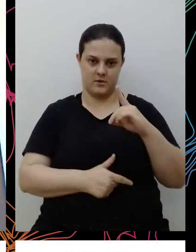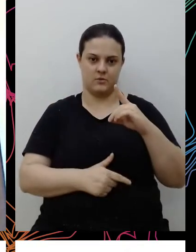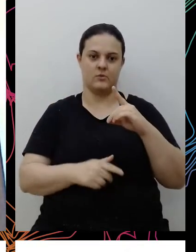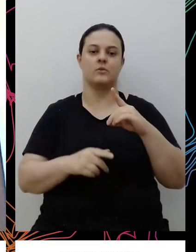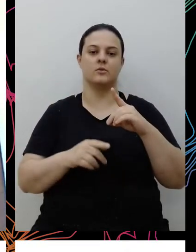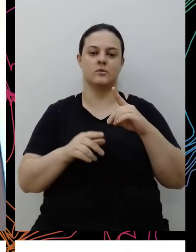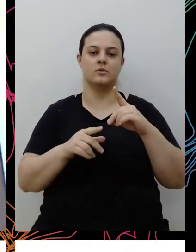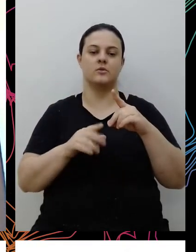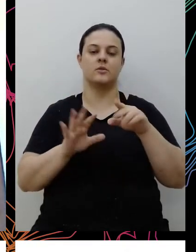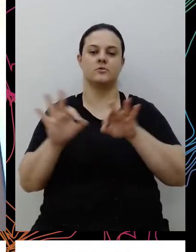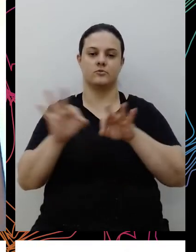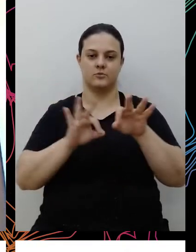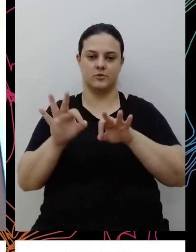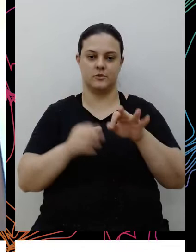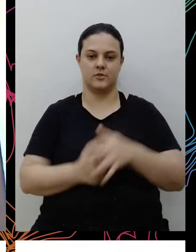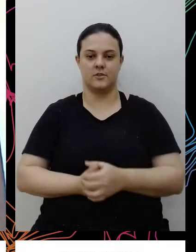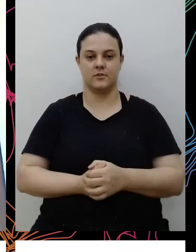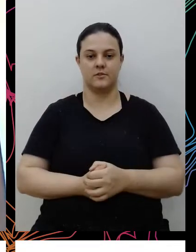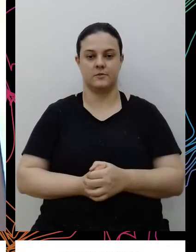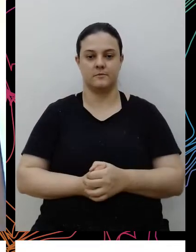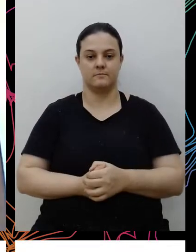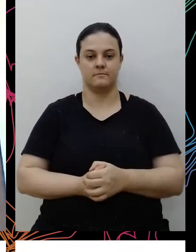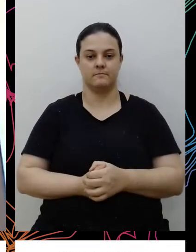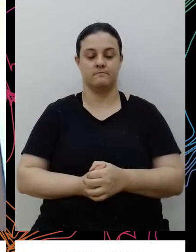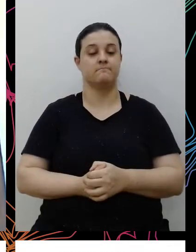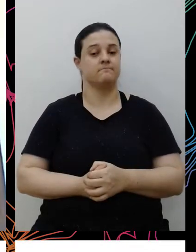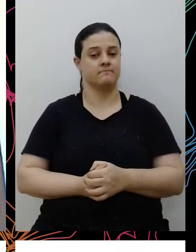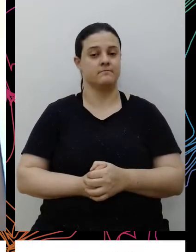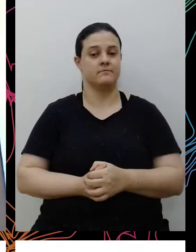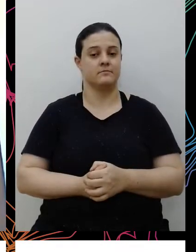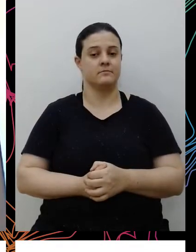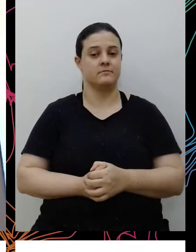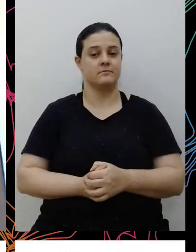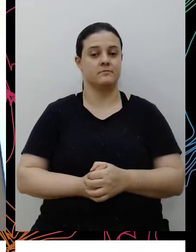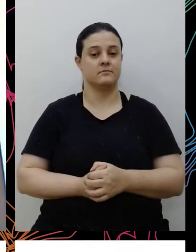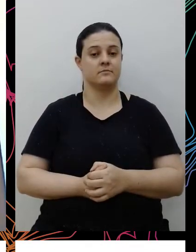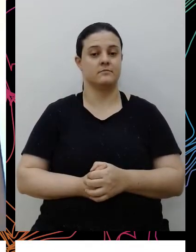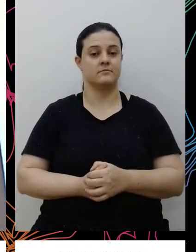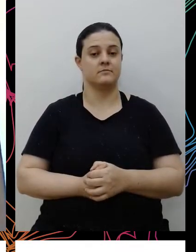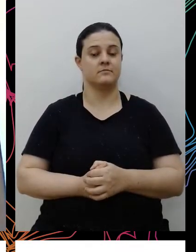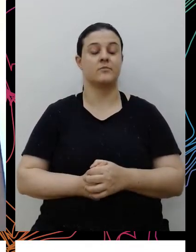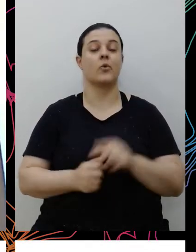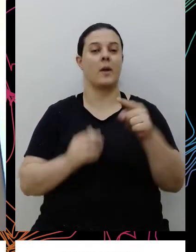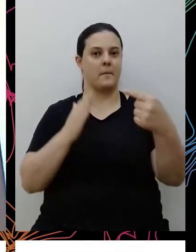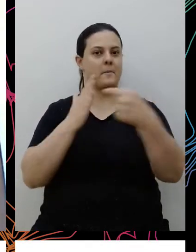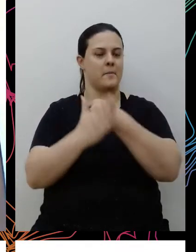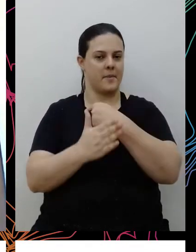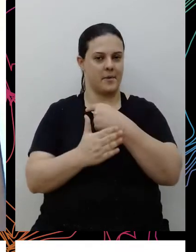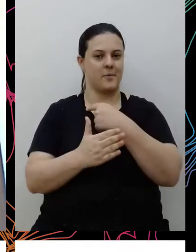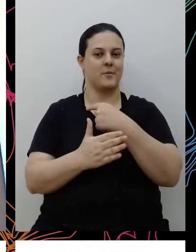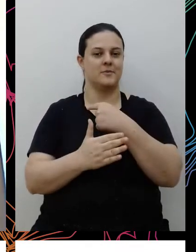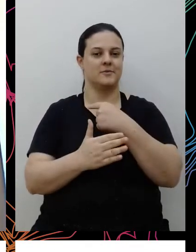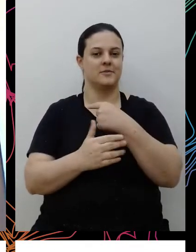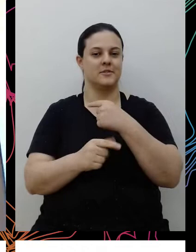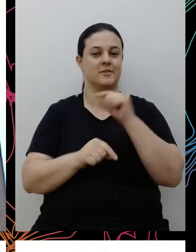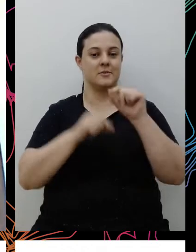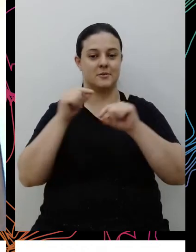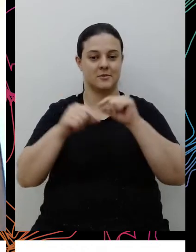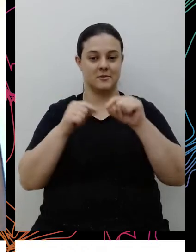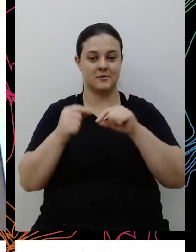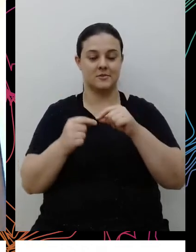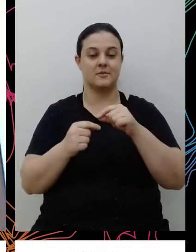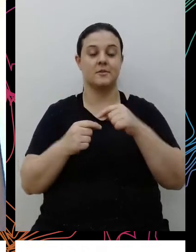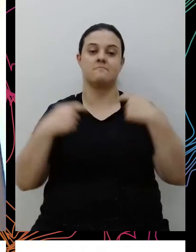agenda de direitos humanos. Eu começo falando que essa pergunta, né? Do painel, é uma pergunta muito